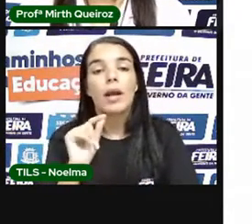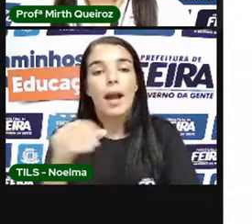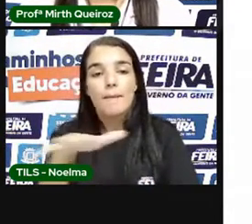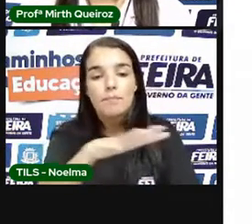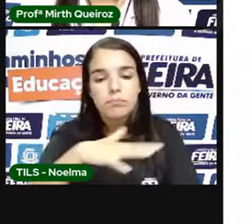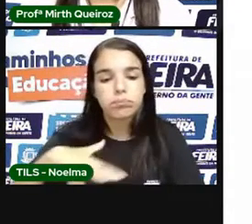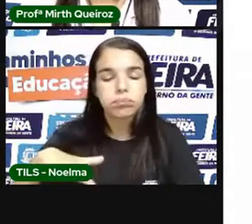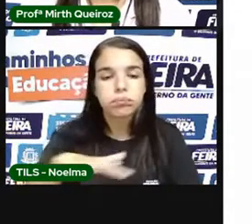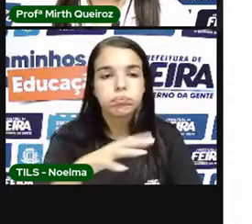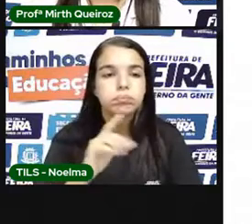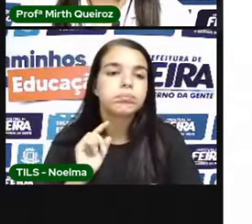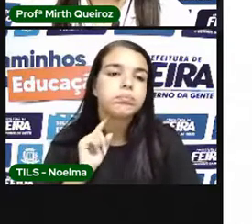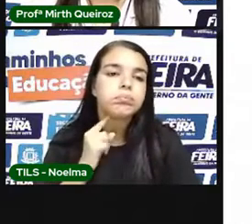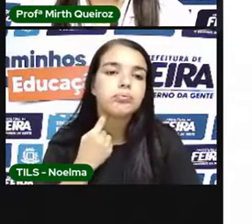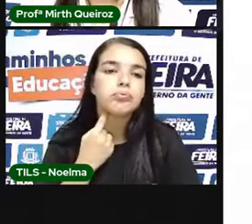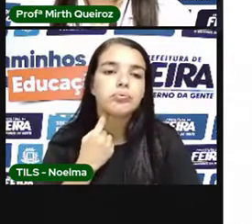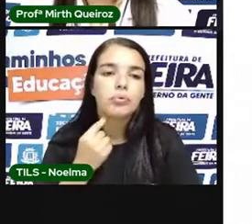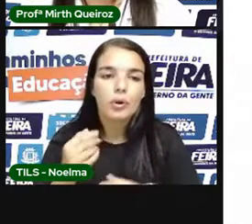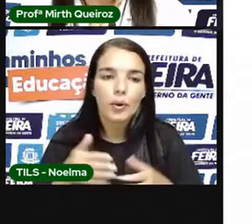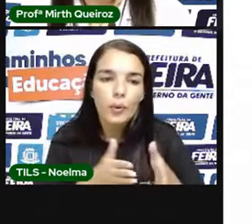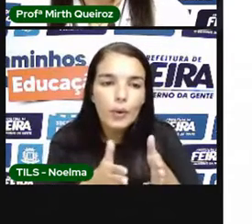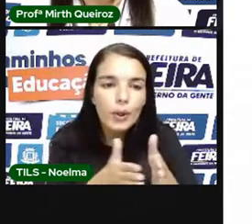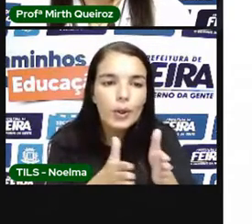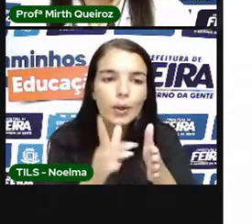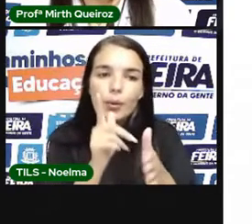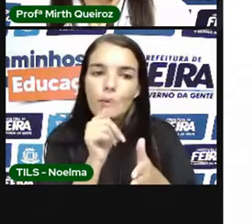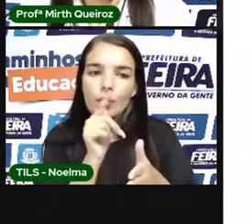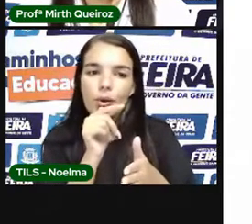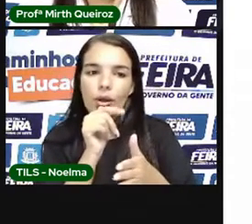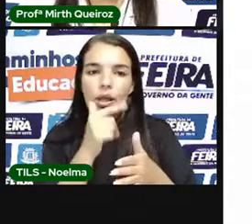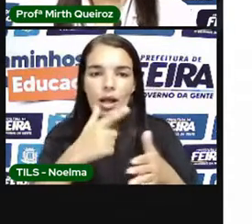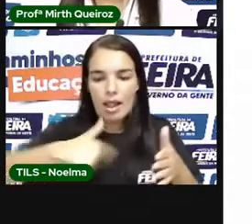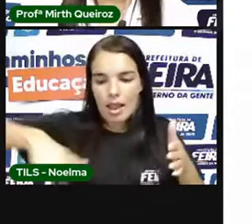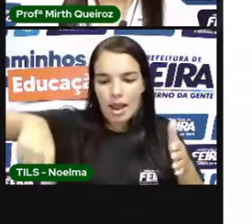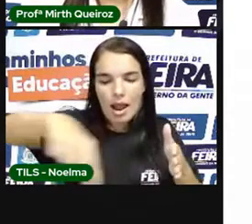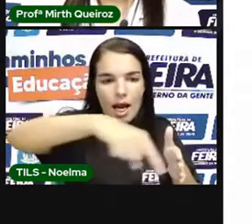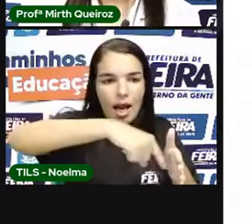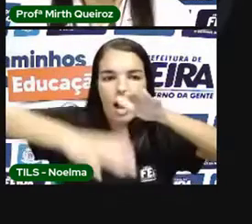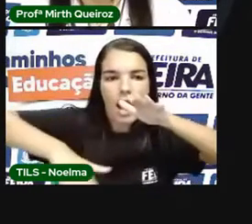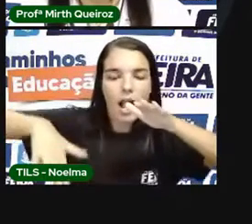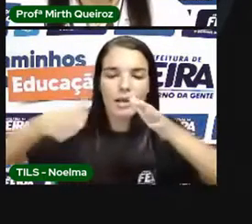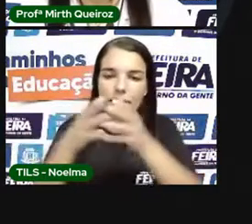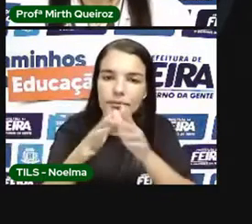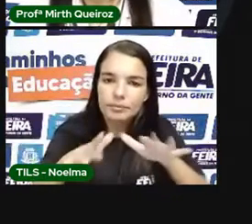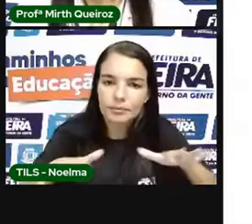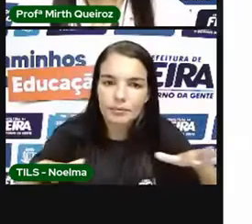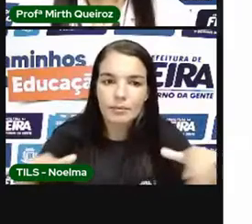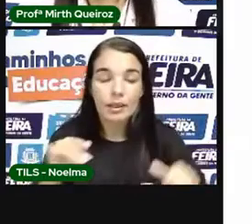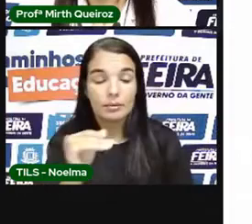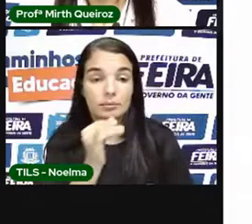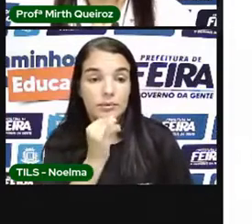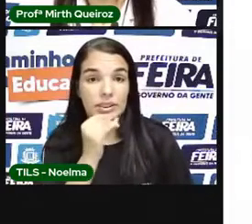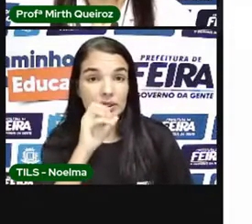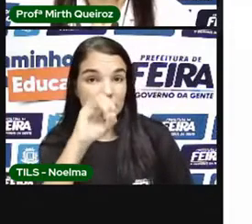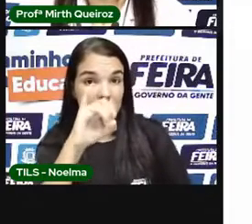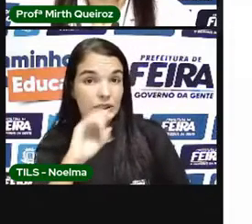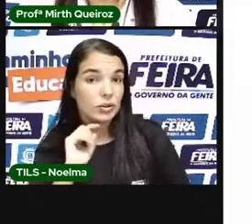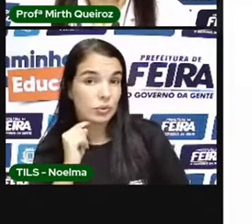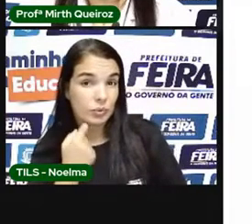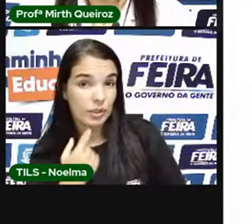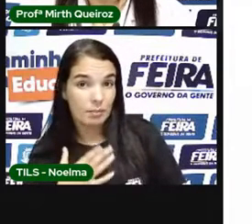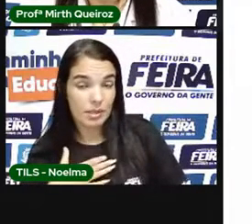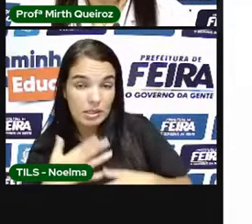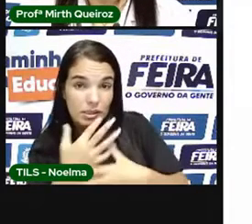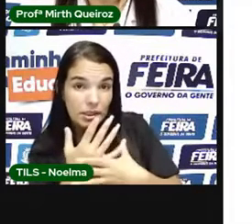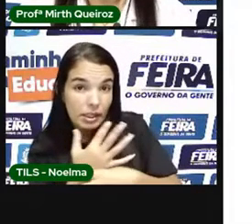Não só o que a gente joga Diretamente ao rio Mas se eu poluo a minha silva A enxurrada vai levar essa